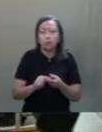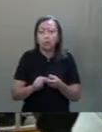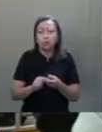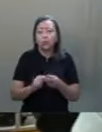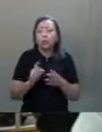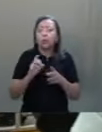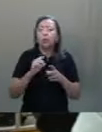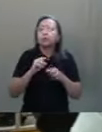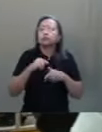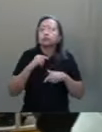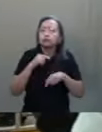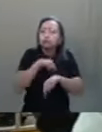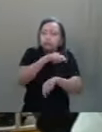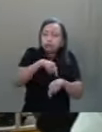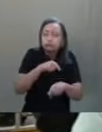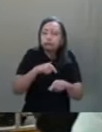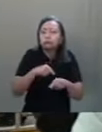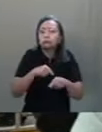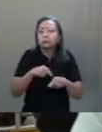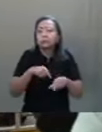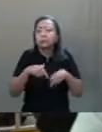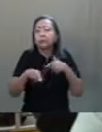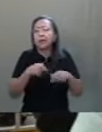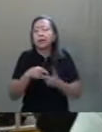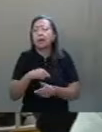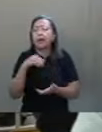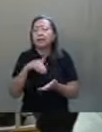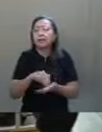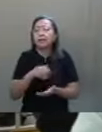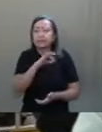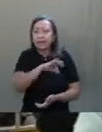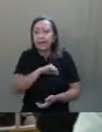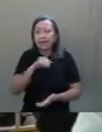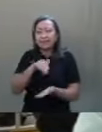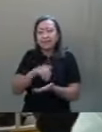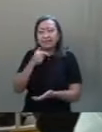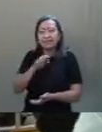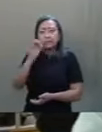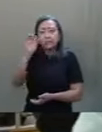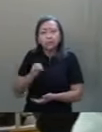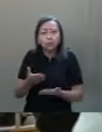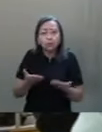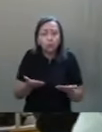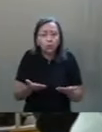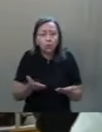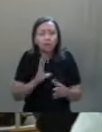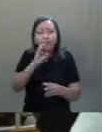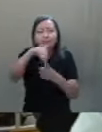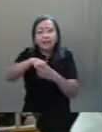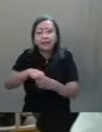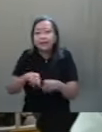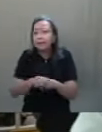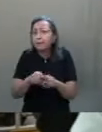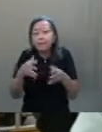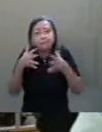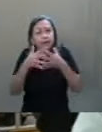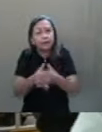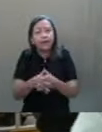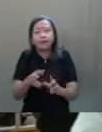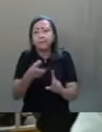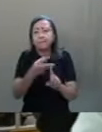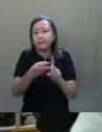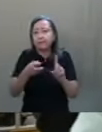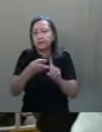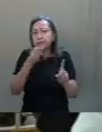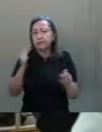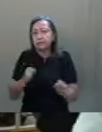e do salário em até 70%. Impacto que terá naturalmente na Previdência, tudo isso. Segurança